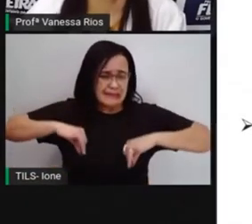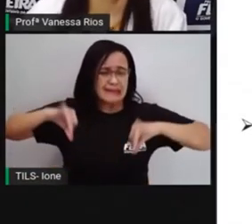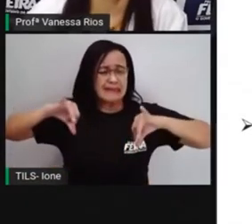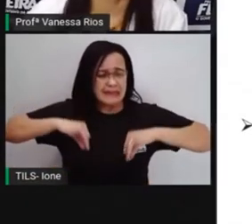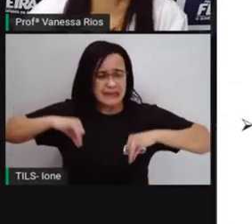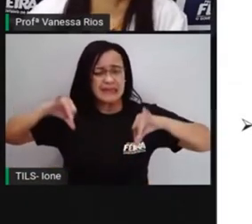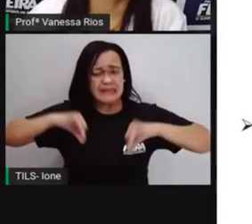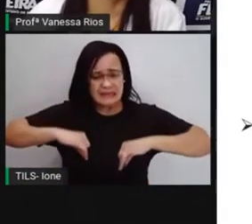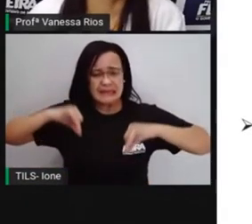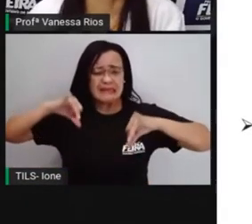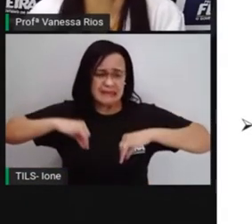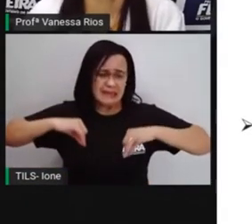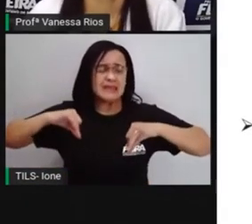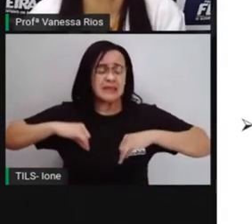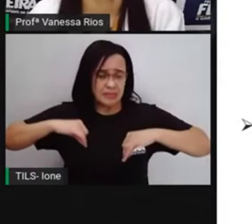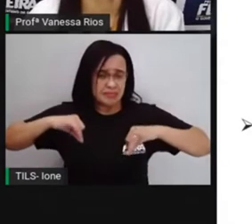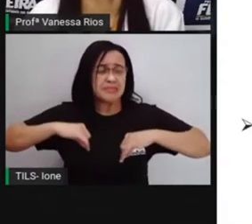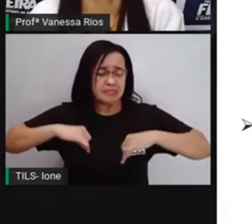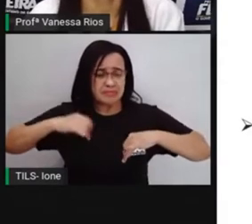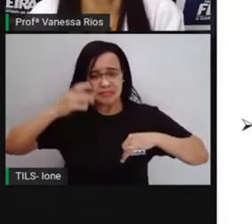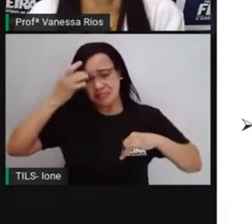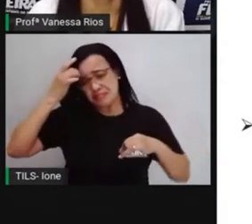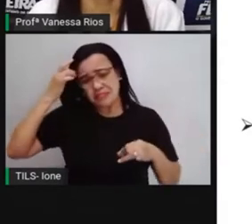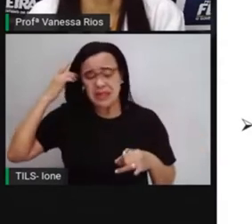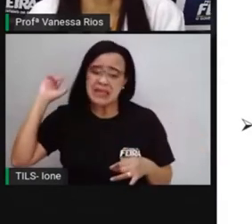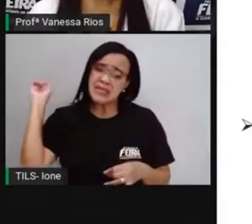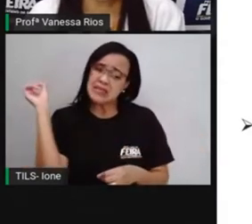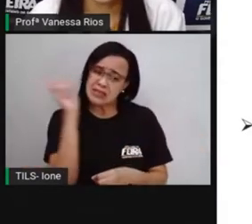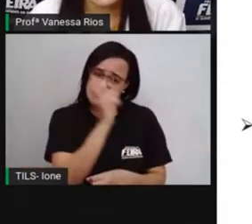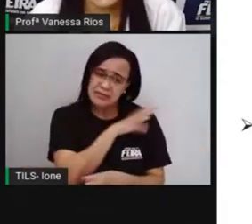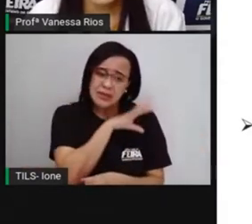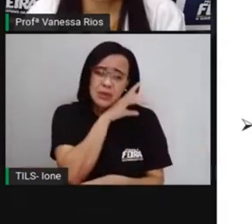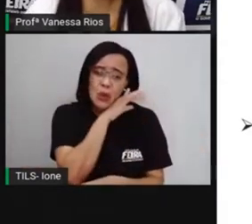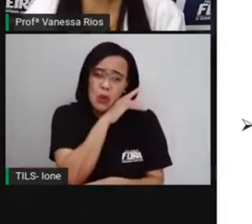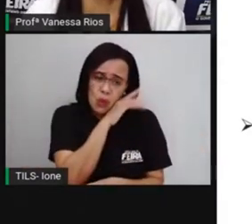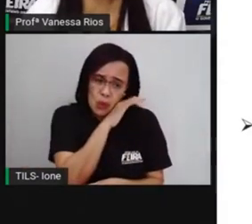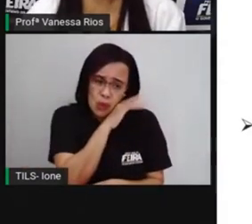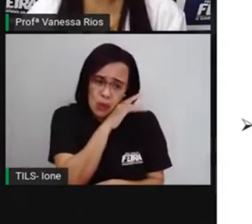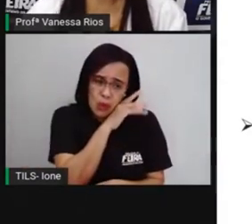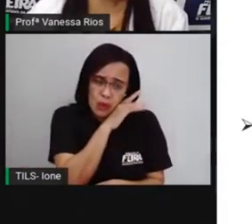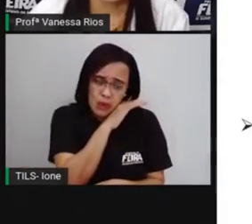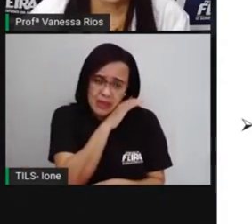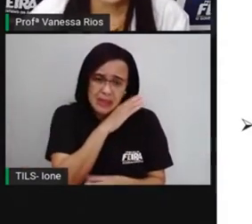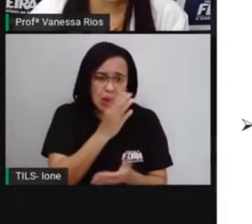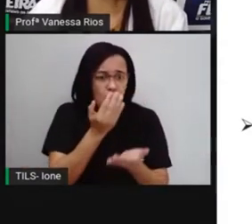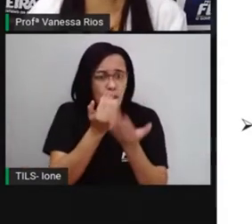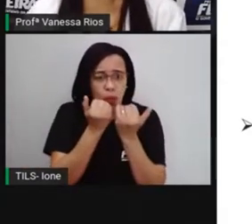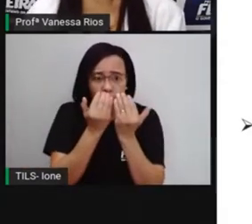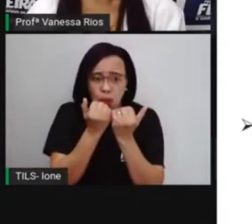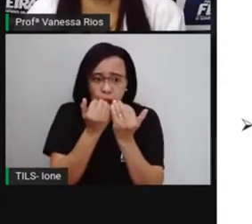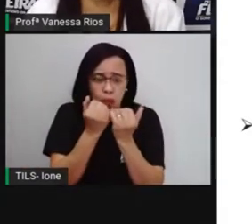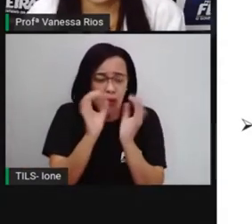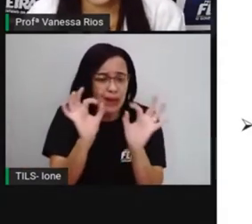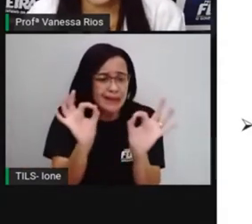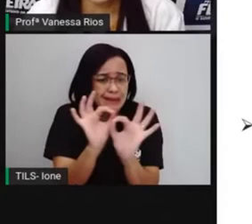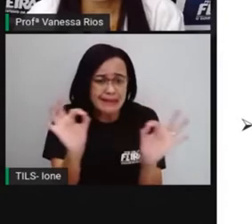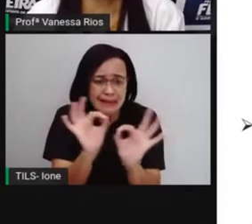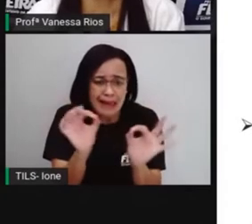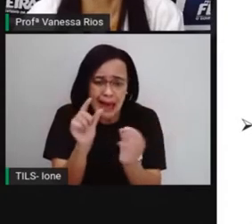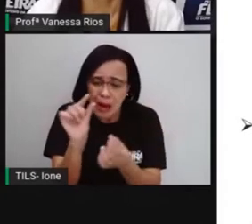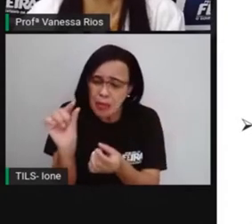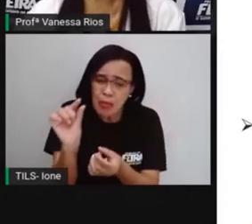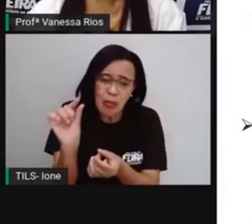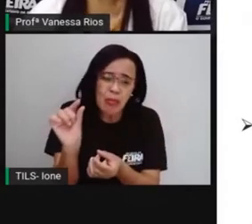cima do outro, e navios vindo em condições ruins, não comiam direito, não dormiam,